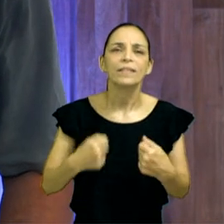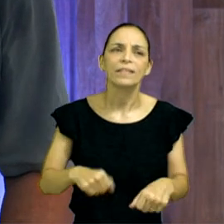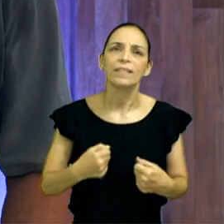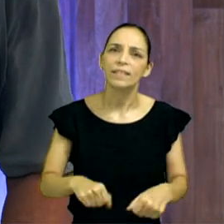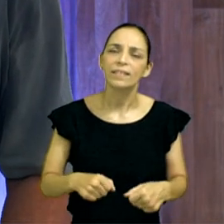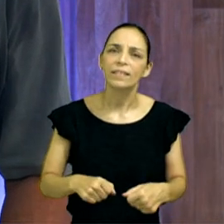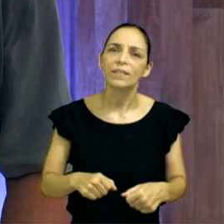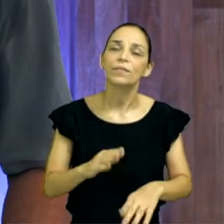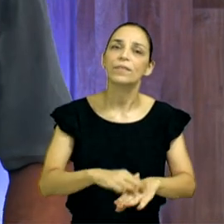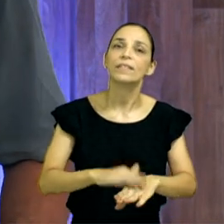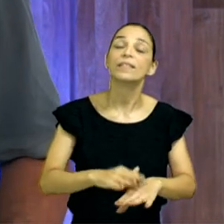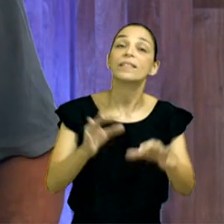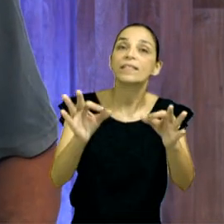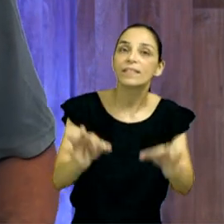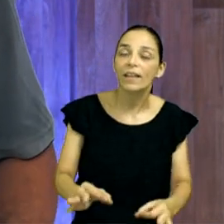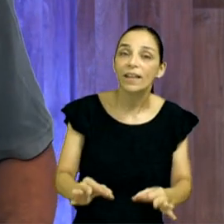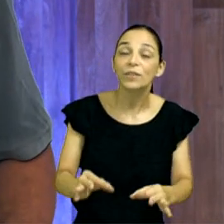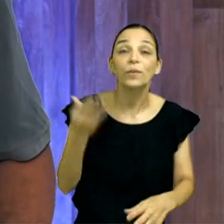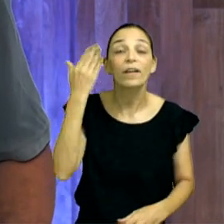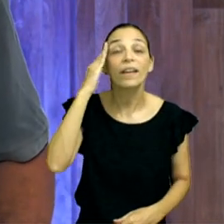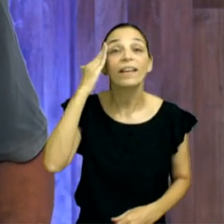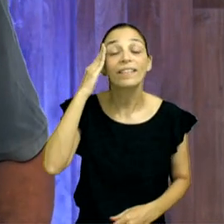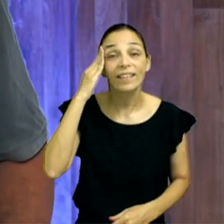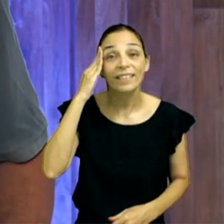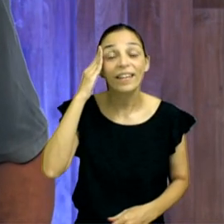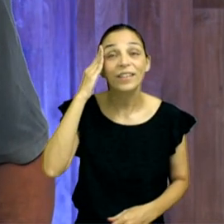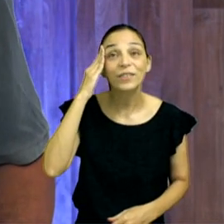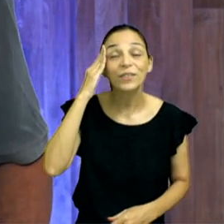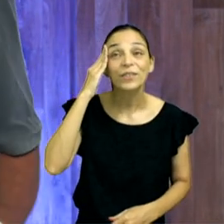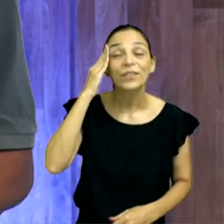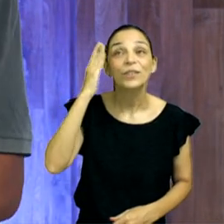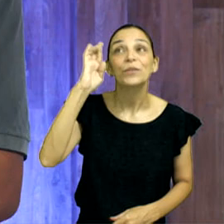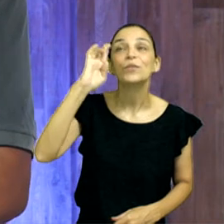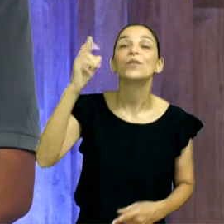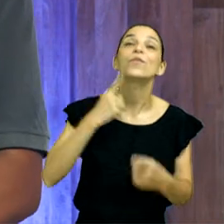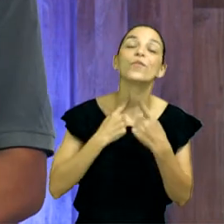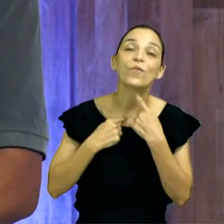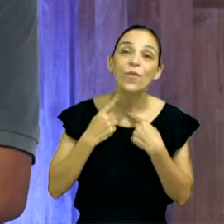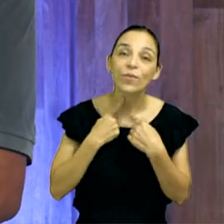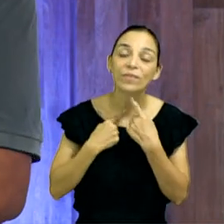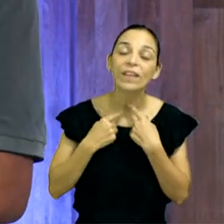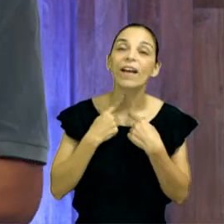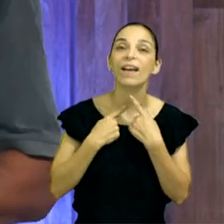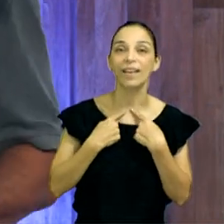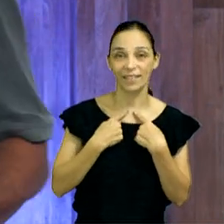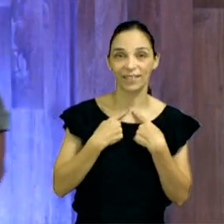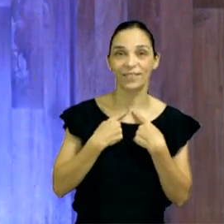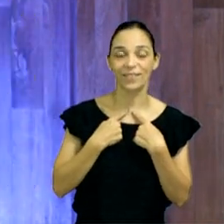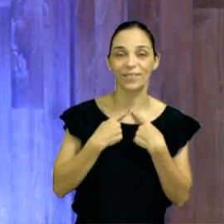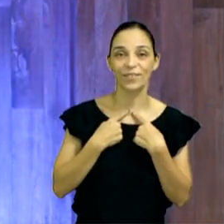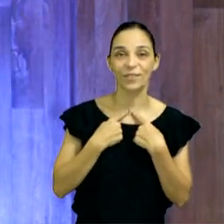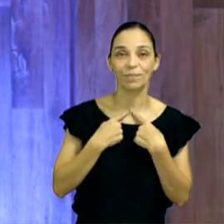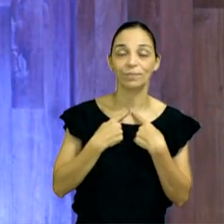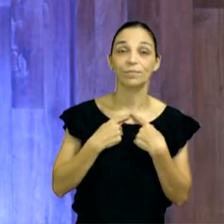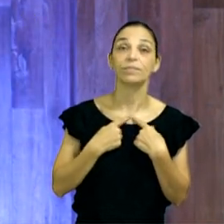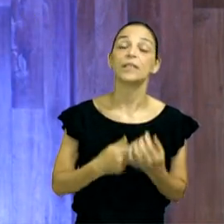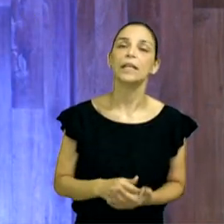qual seja a vontade do Senhor. Eu separei também na linguagem de hoje.